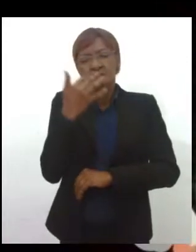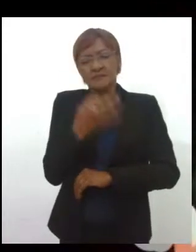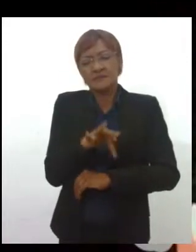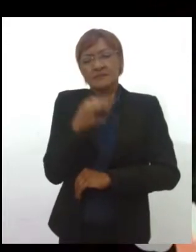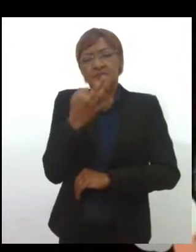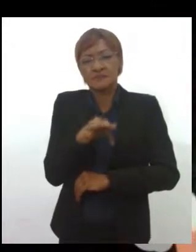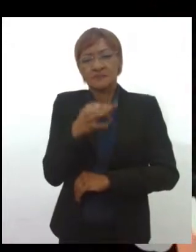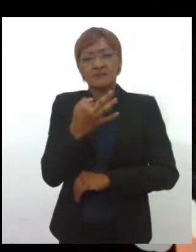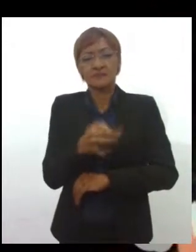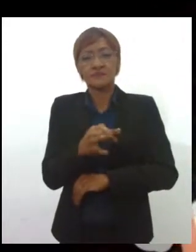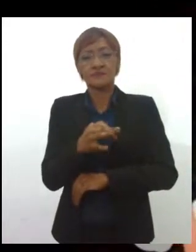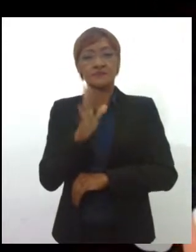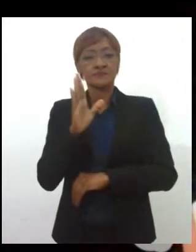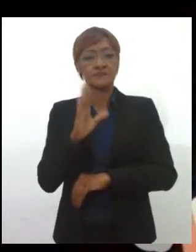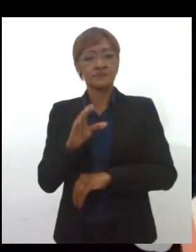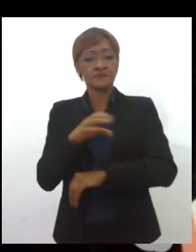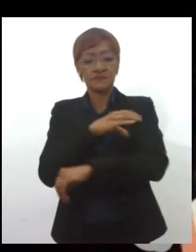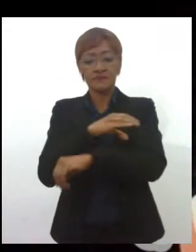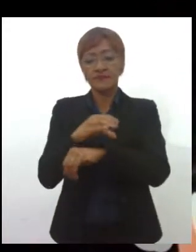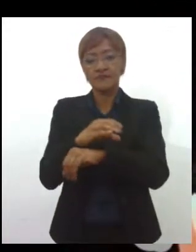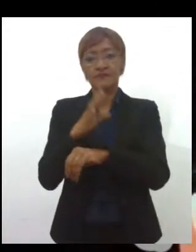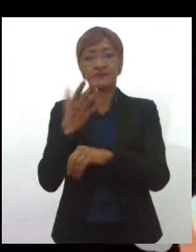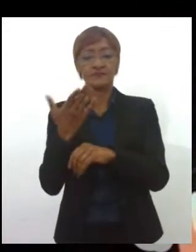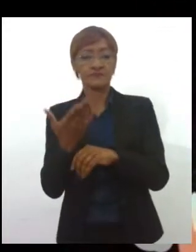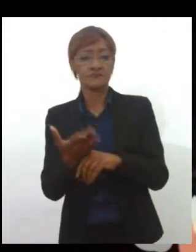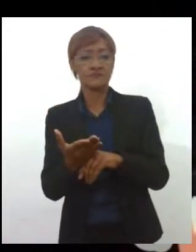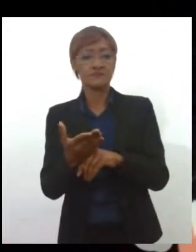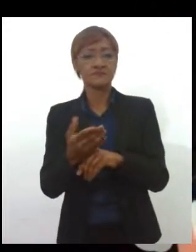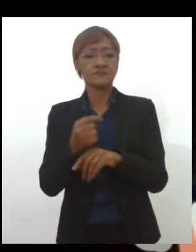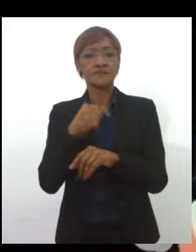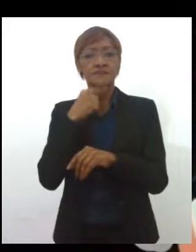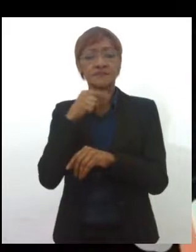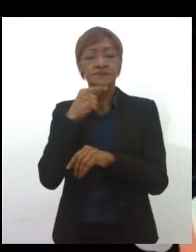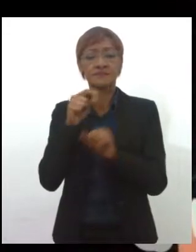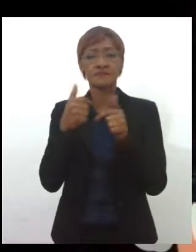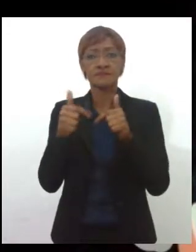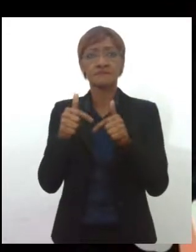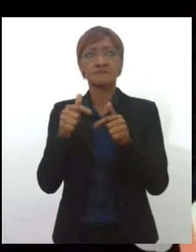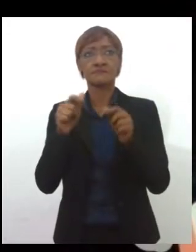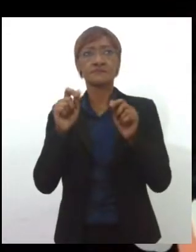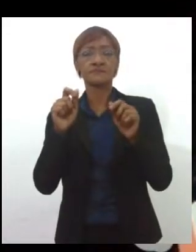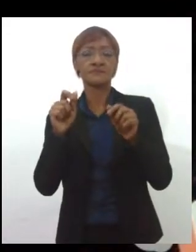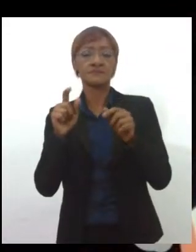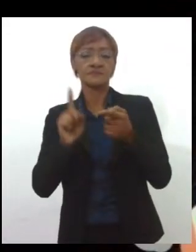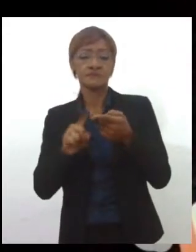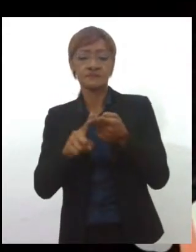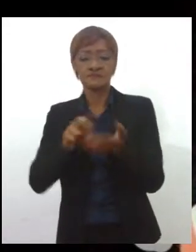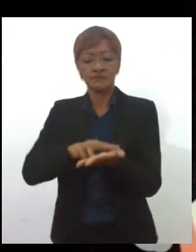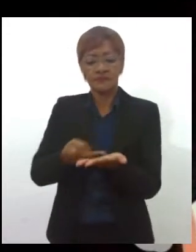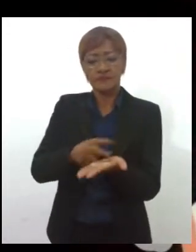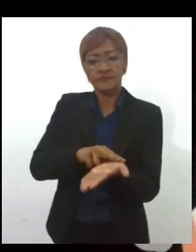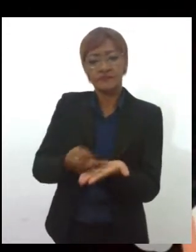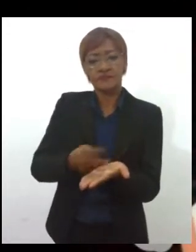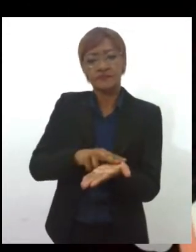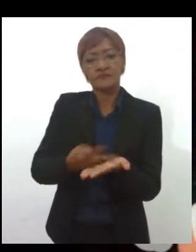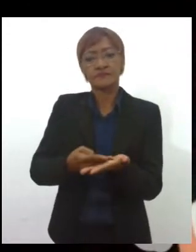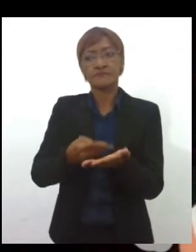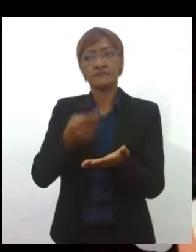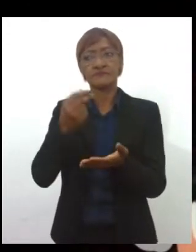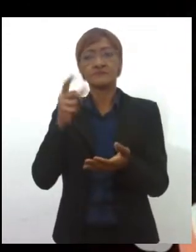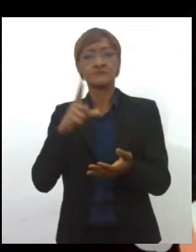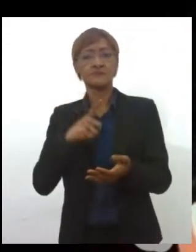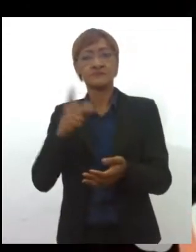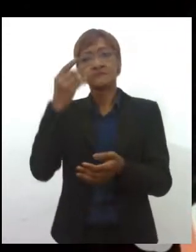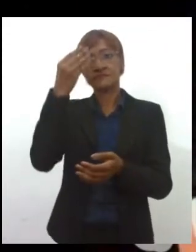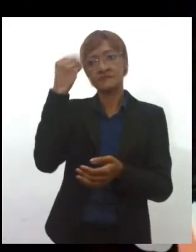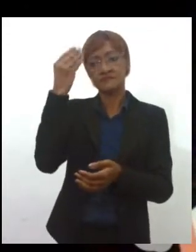difusas, dores que atrapalham a concentração, a memória, o sono, pioram quando o paciente